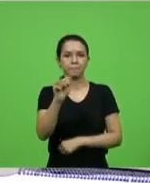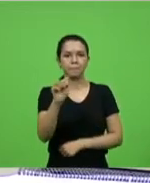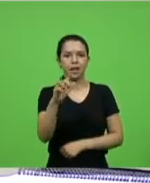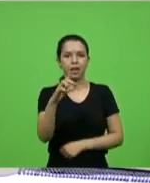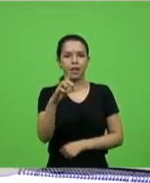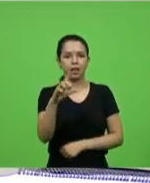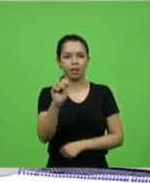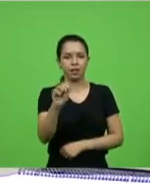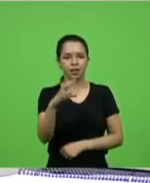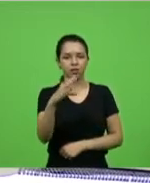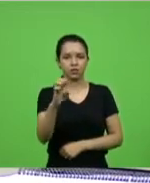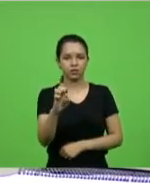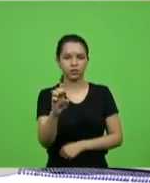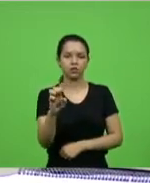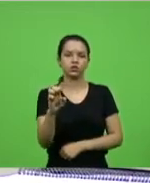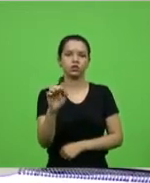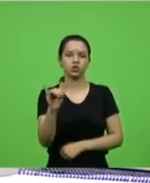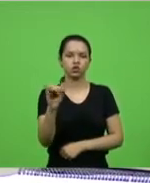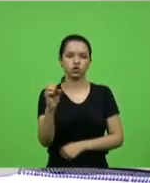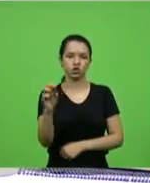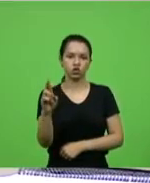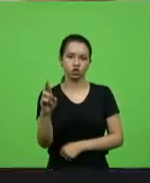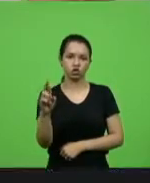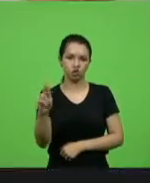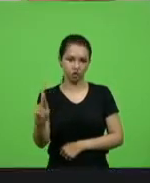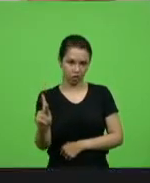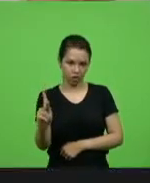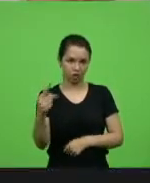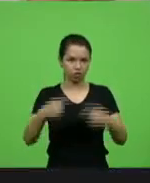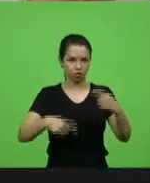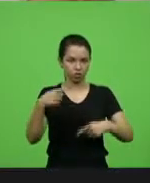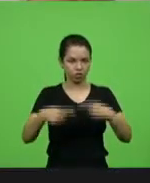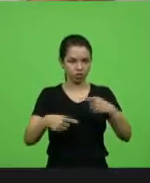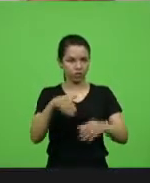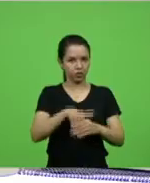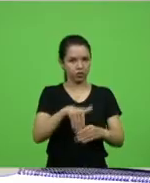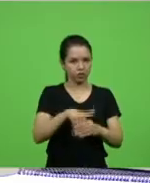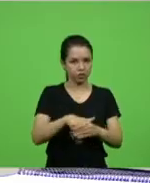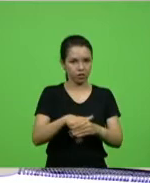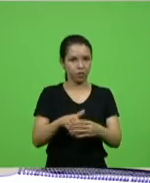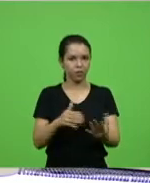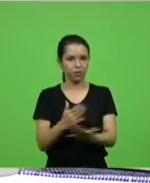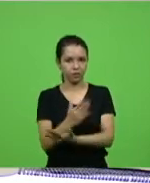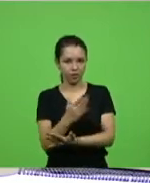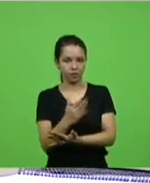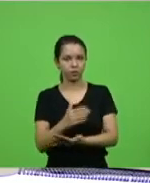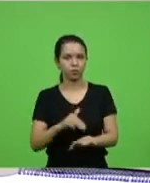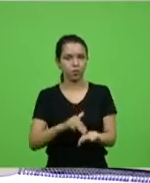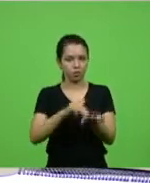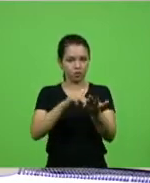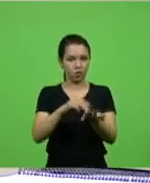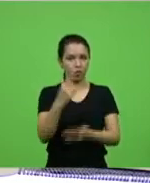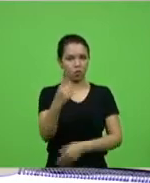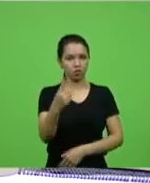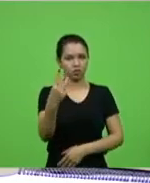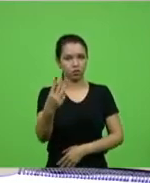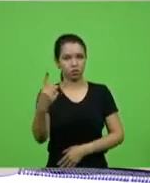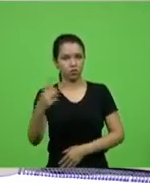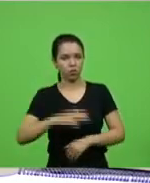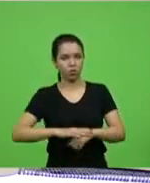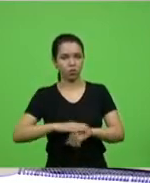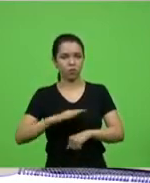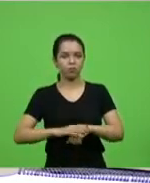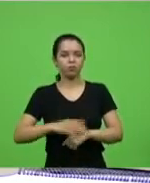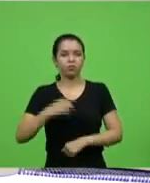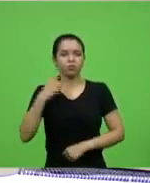Em discussão. Em votação. Aprovado. Moção de número 131. Deputado João